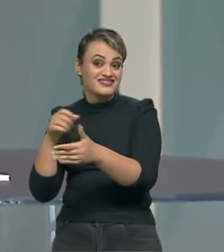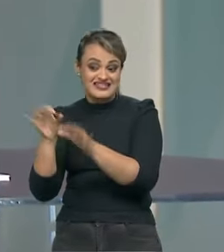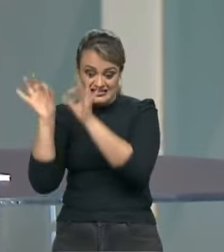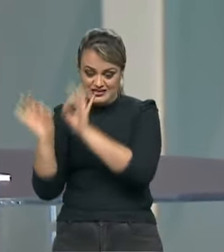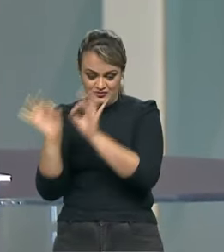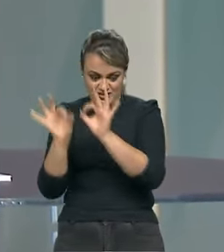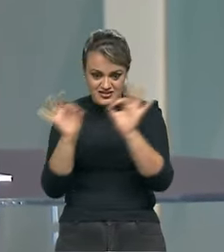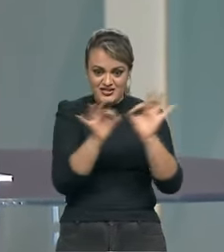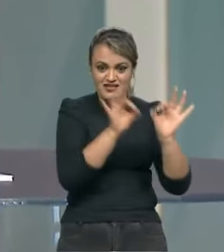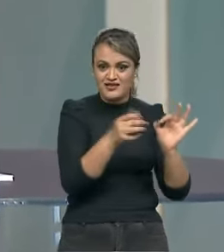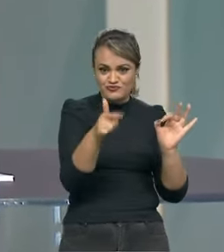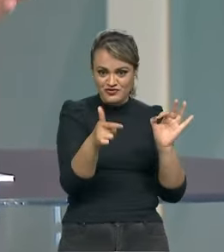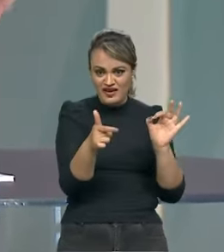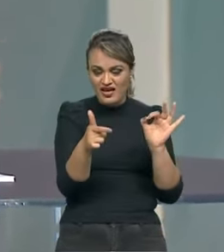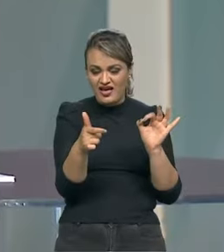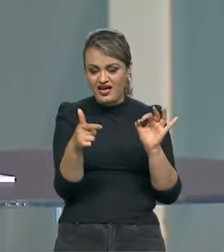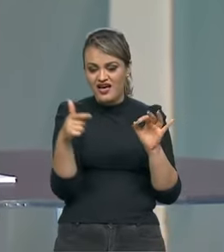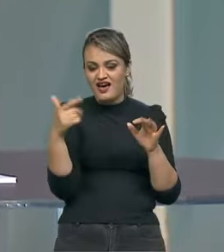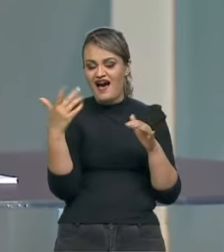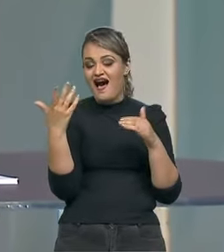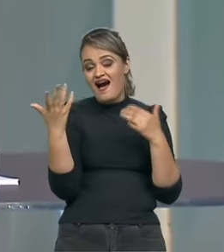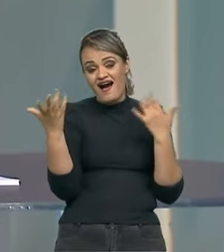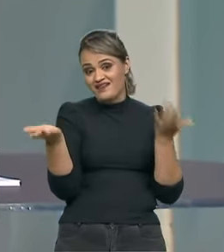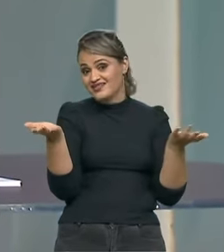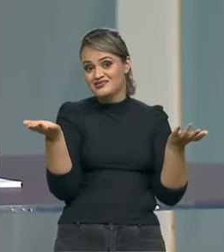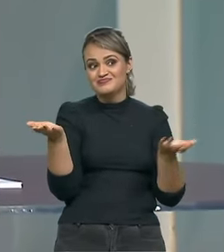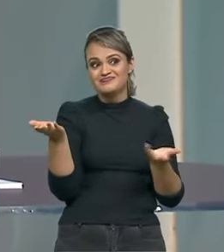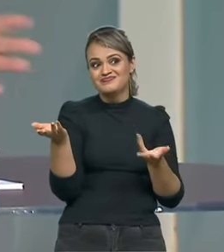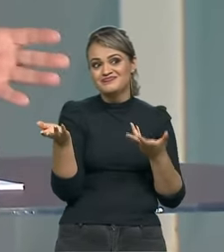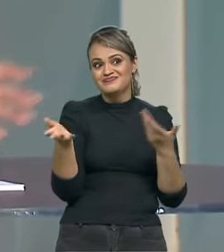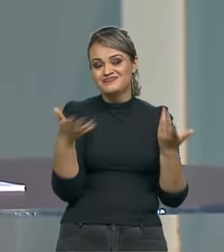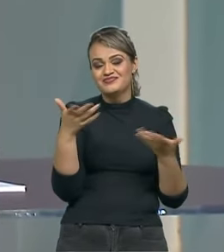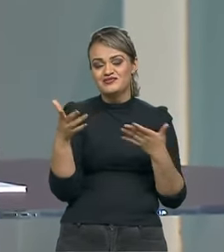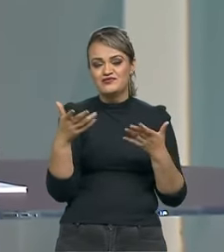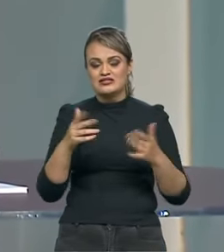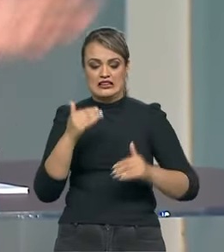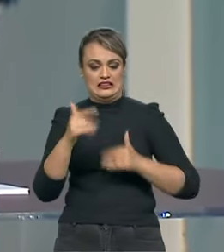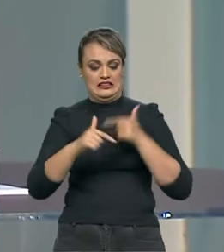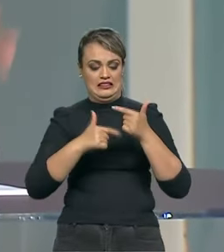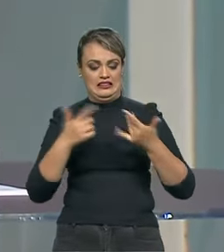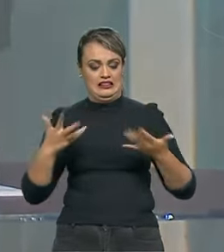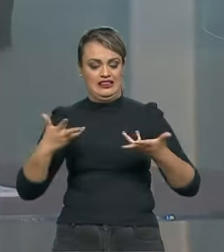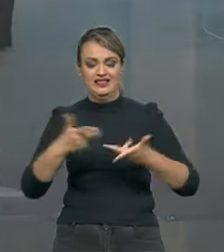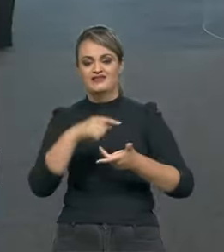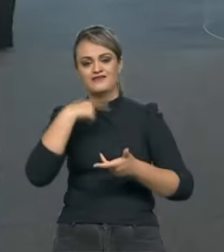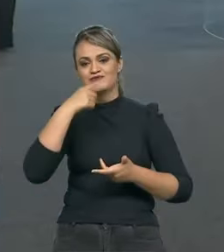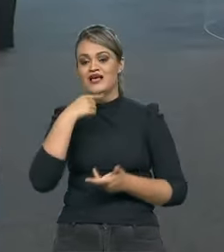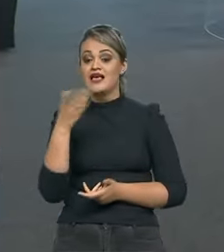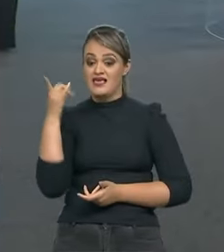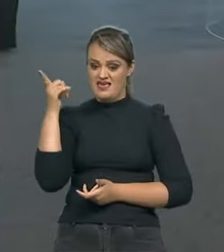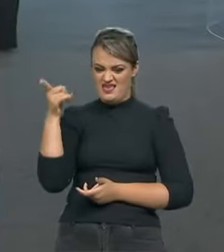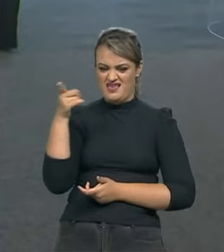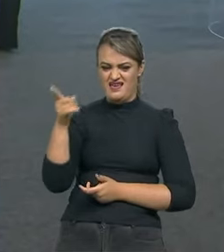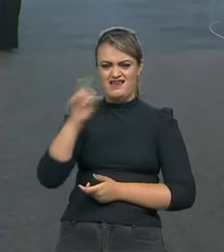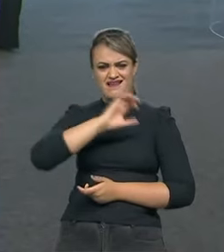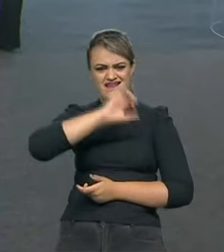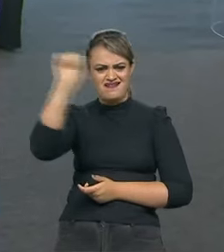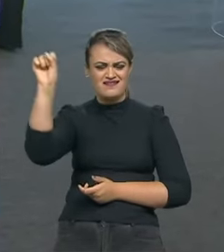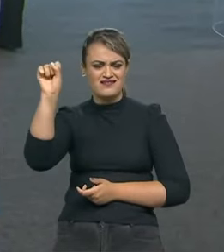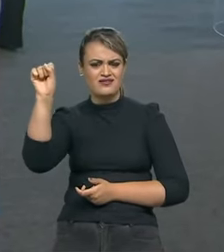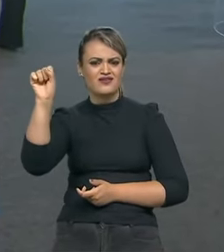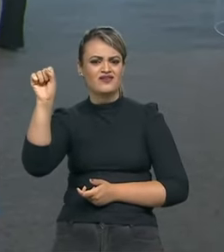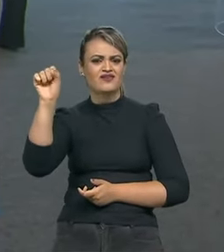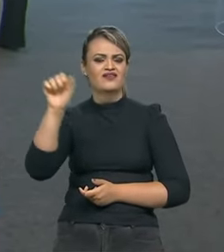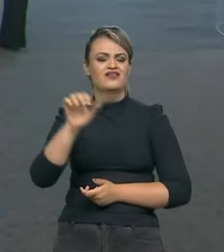não tem aquela performance que você vai ter. E o Raul foi um. Ganhou na Fórmula 4,